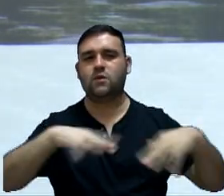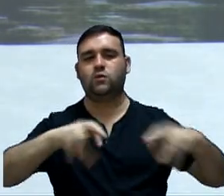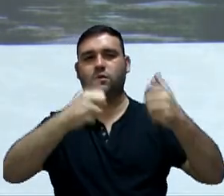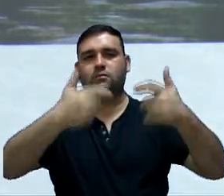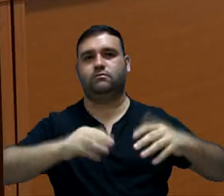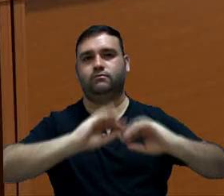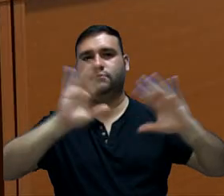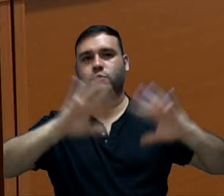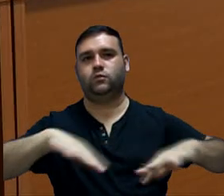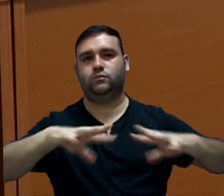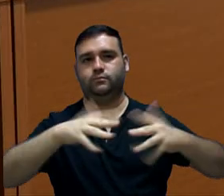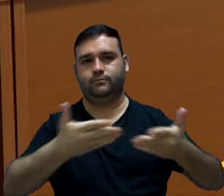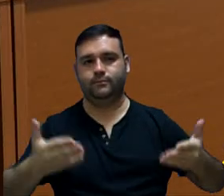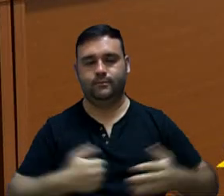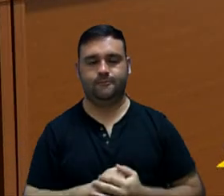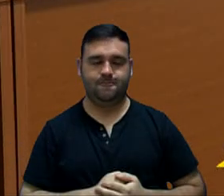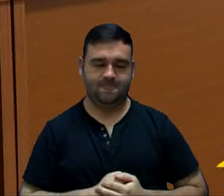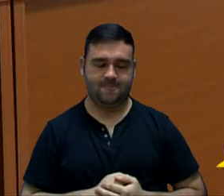presentes.